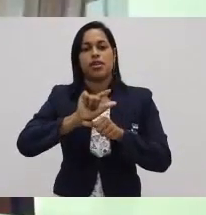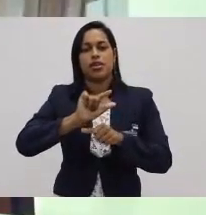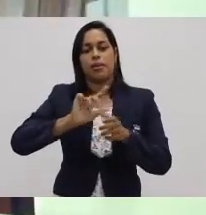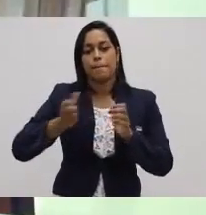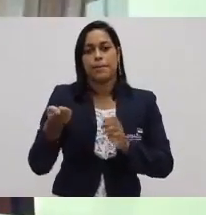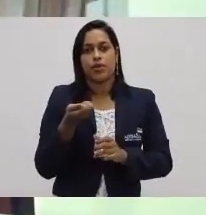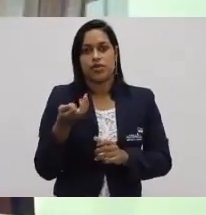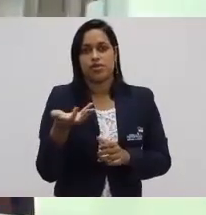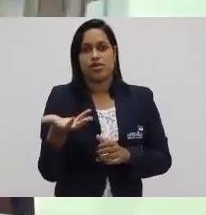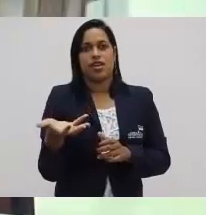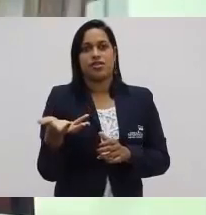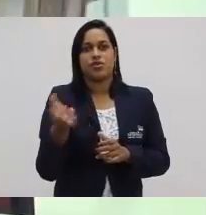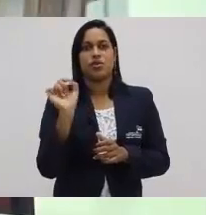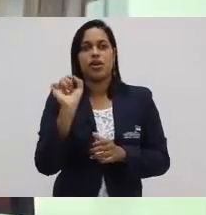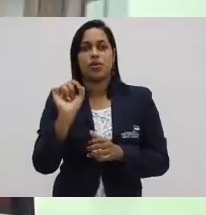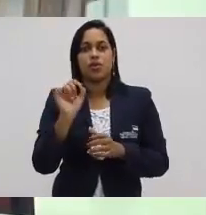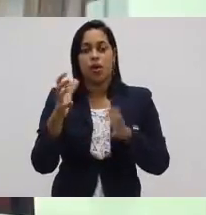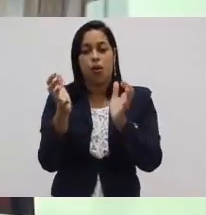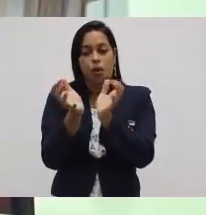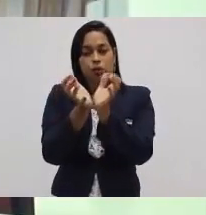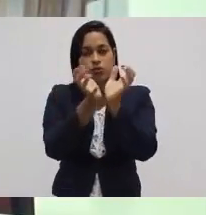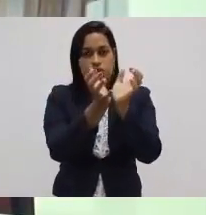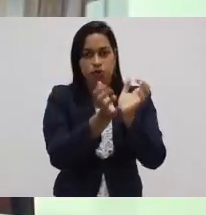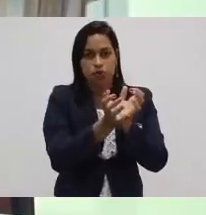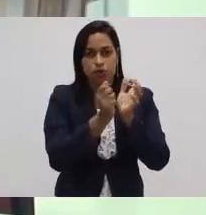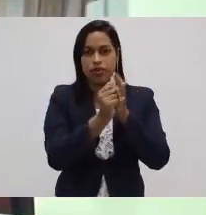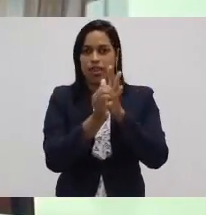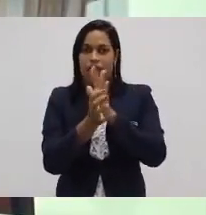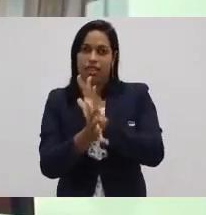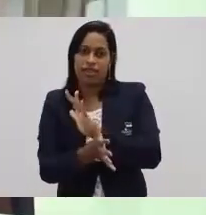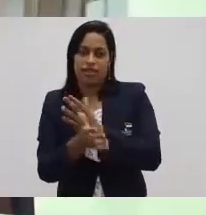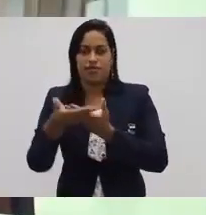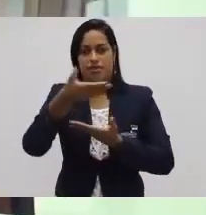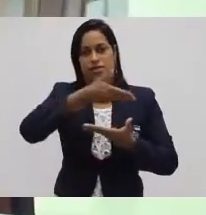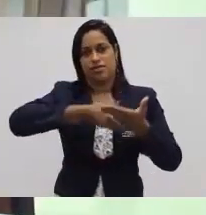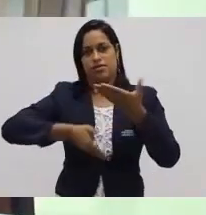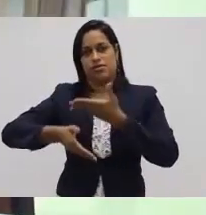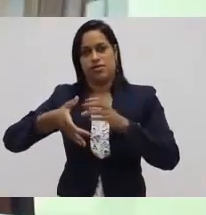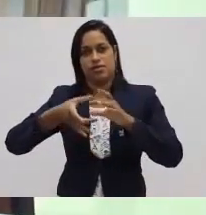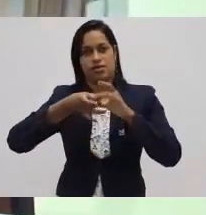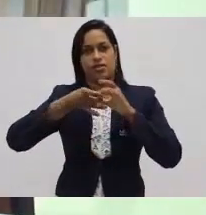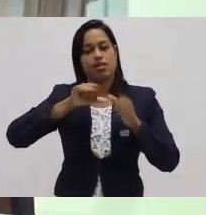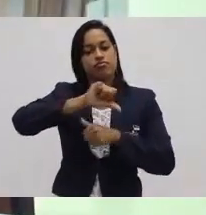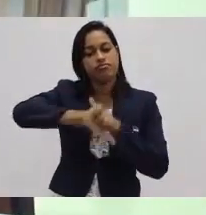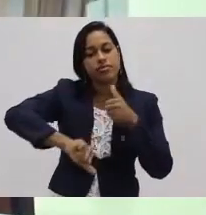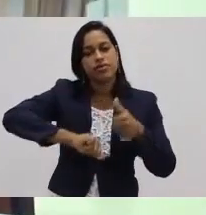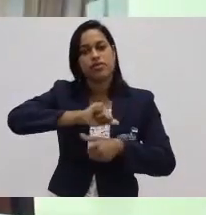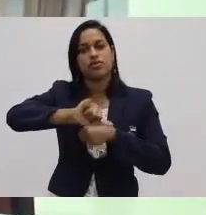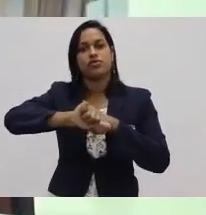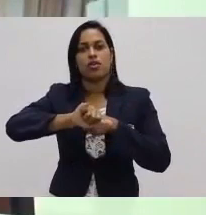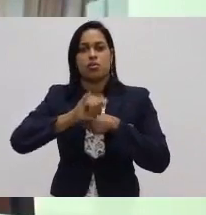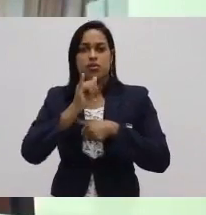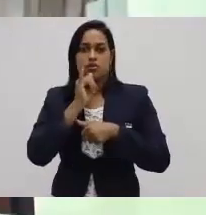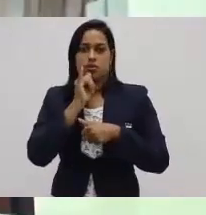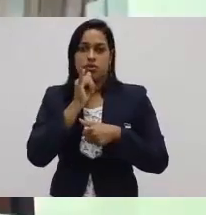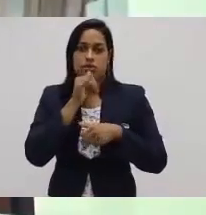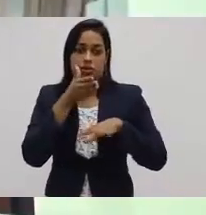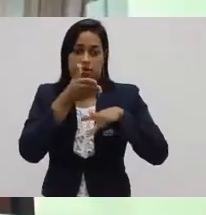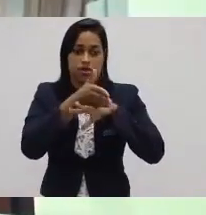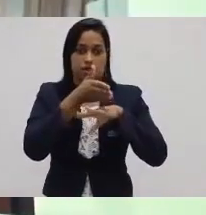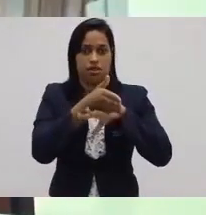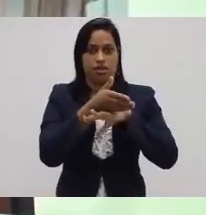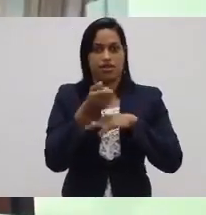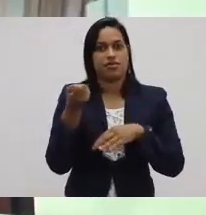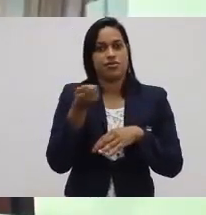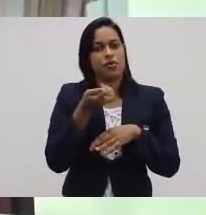Que é o conjunto de meios e atividades interrelacionados que transformam recursos, que são as entradas, em